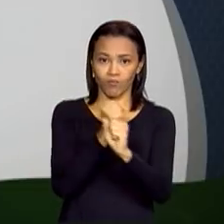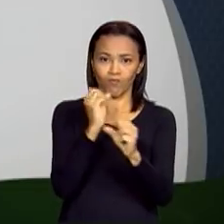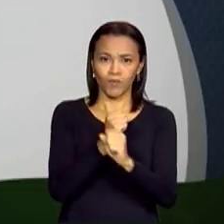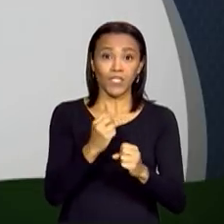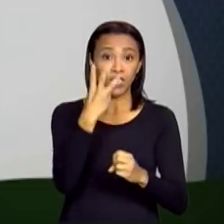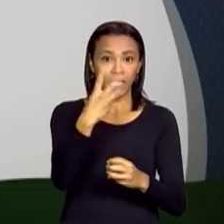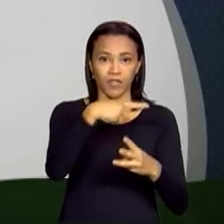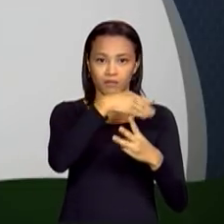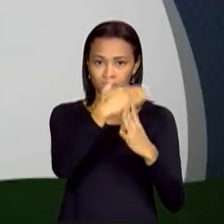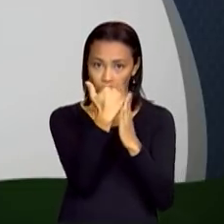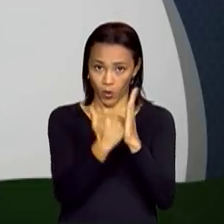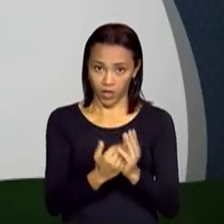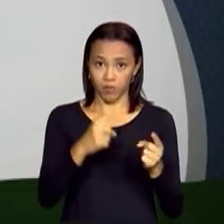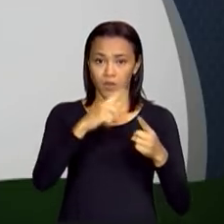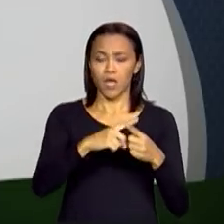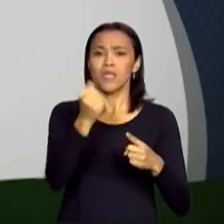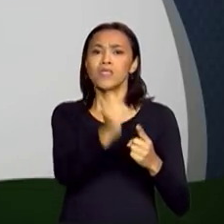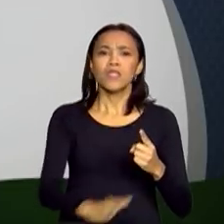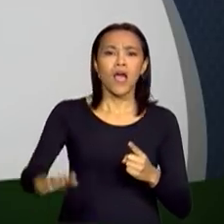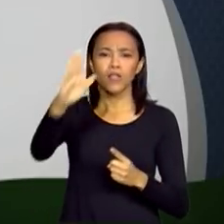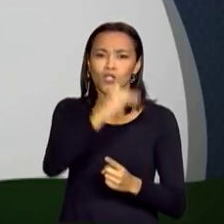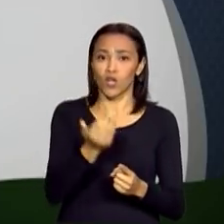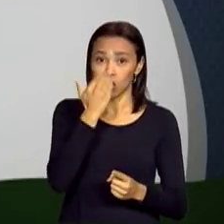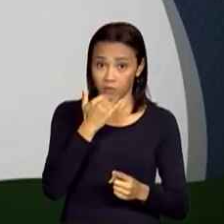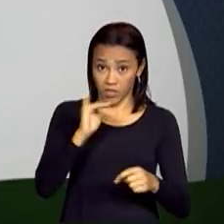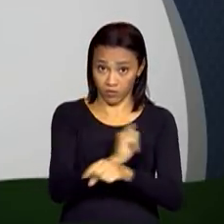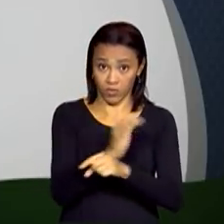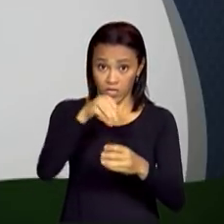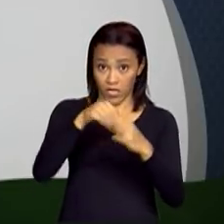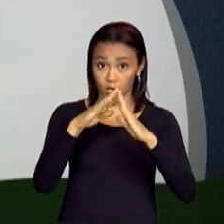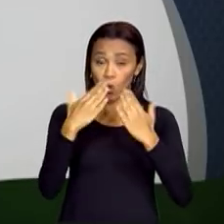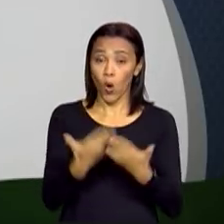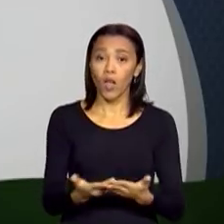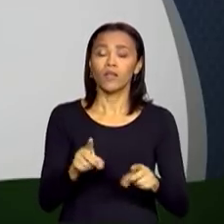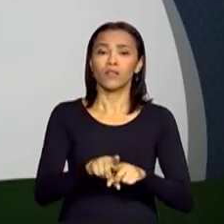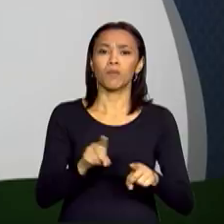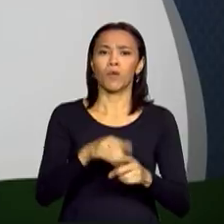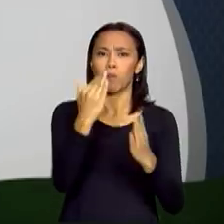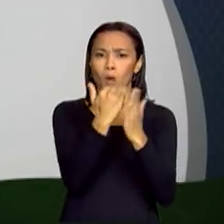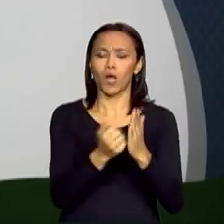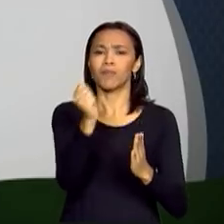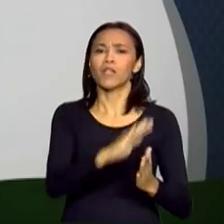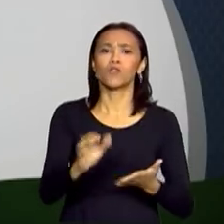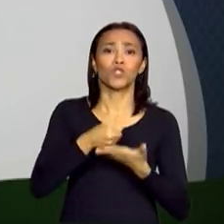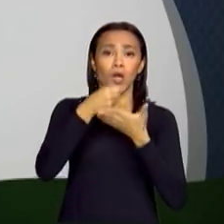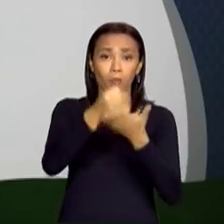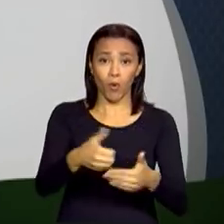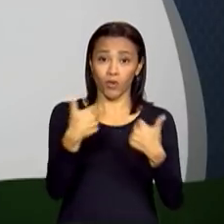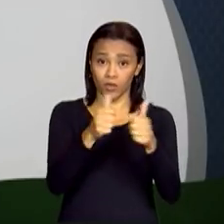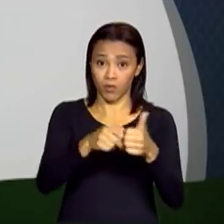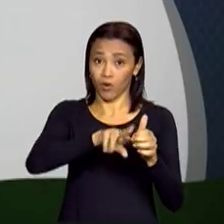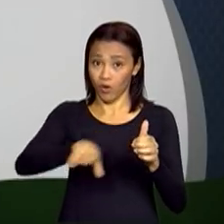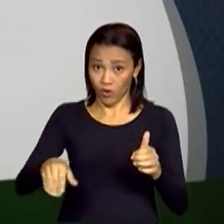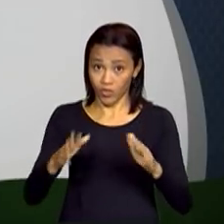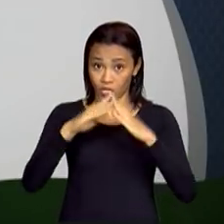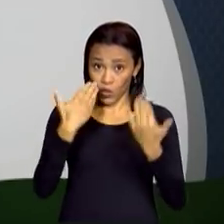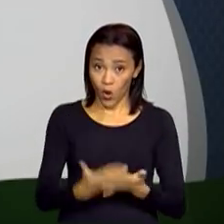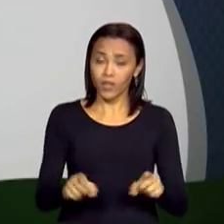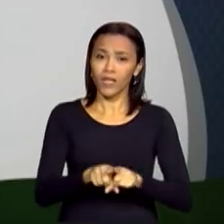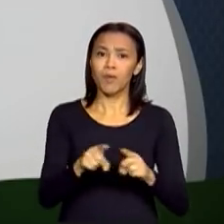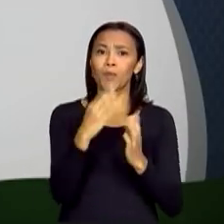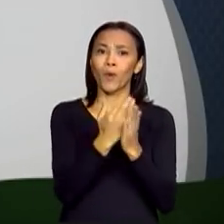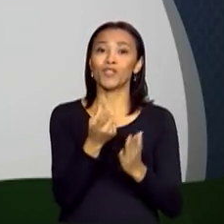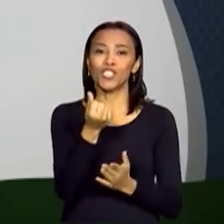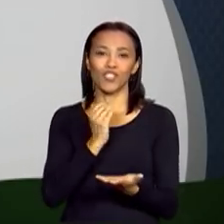três programas. O Programa Nacional de Alimentação Escolar, o Programa Nacional de Apoio ao Transporte Escolar e o Programa